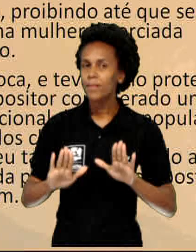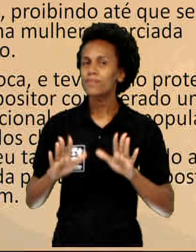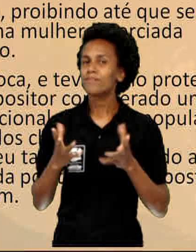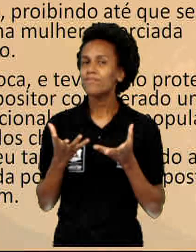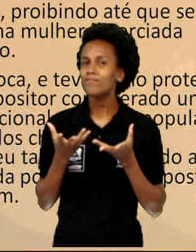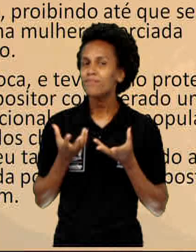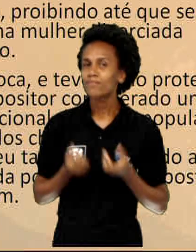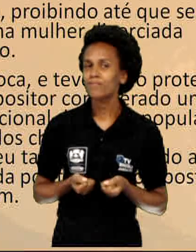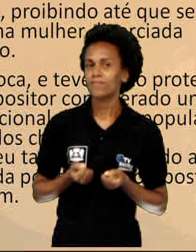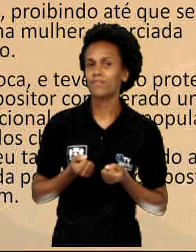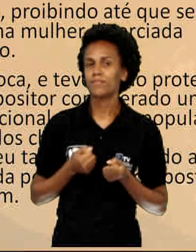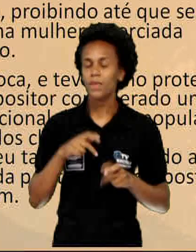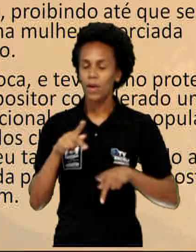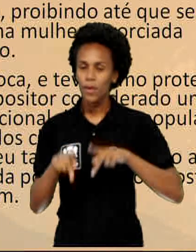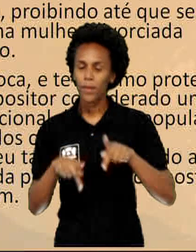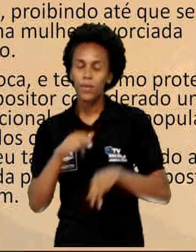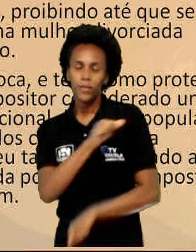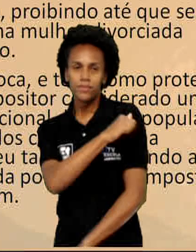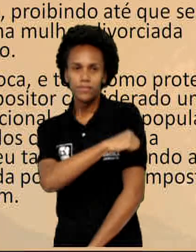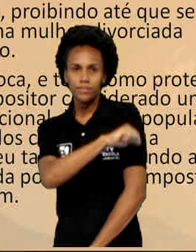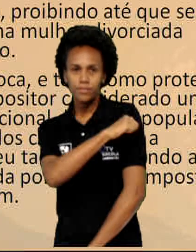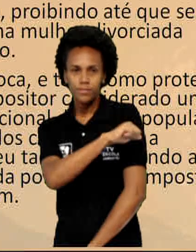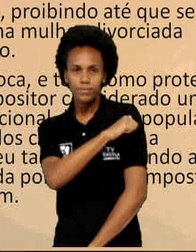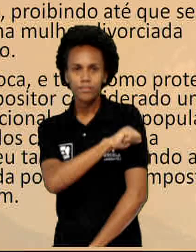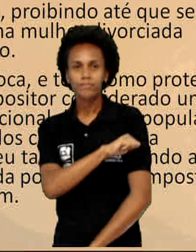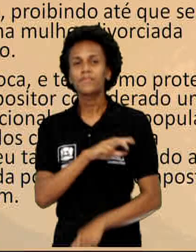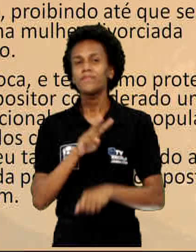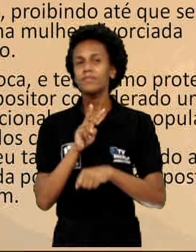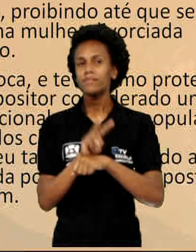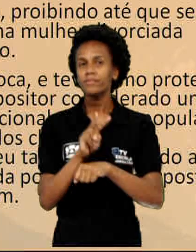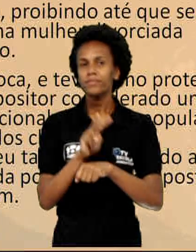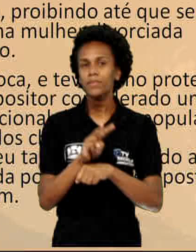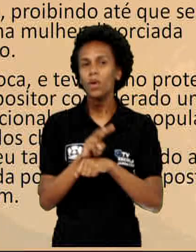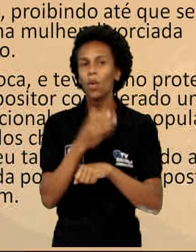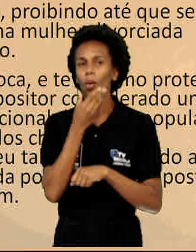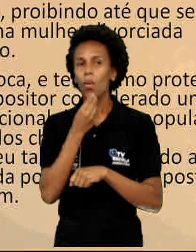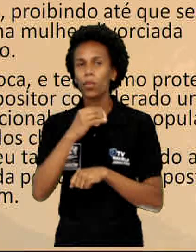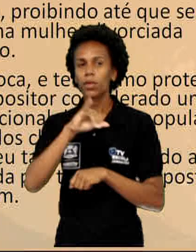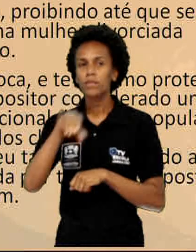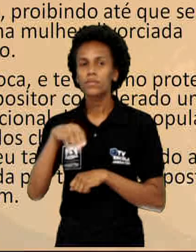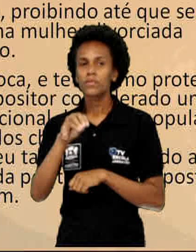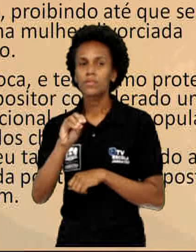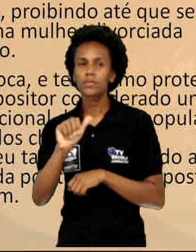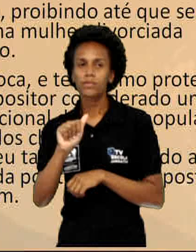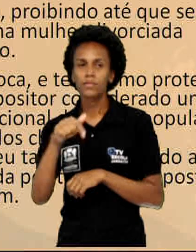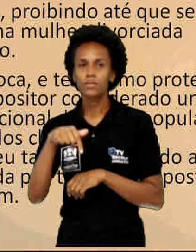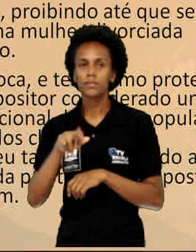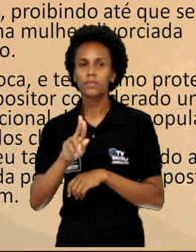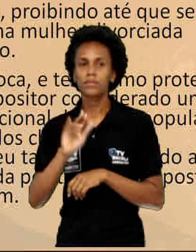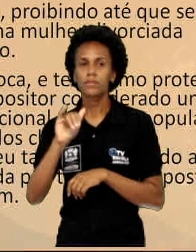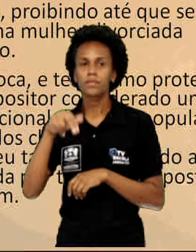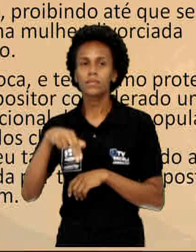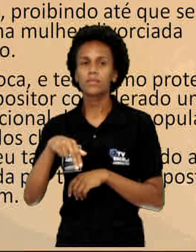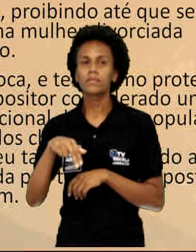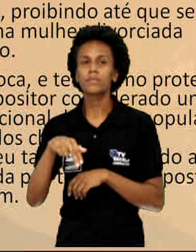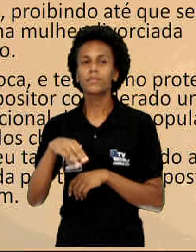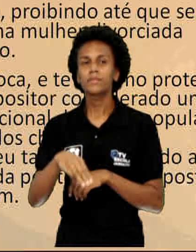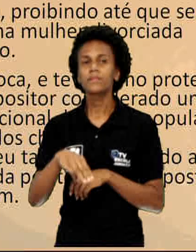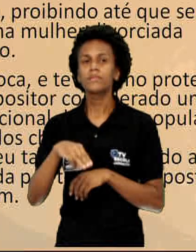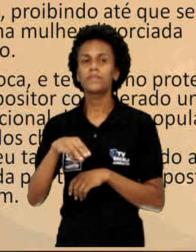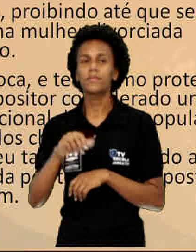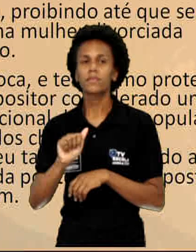pela boemia carioca e teve como protetor Joaquim Antônio Calado, um flautista